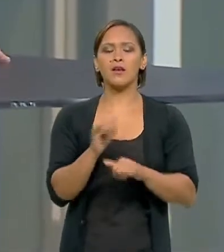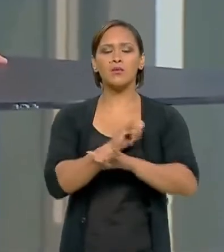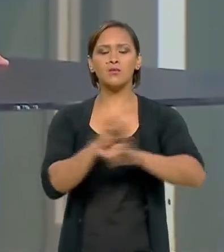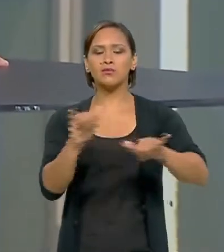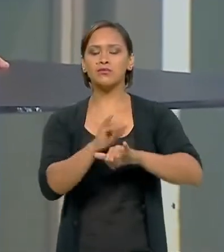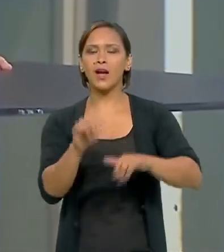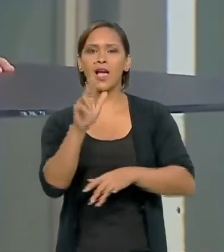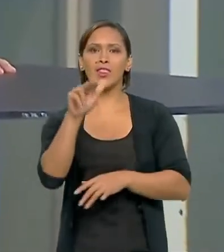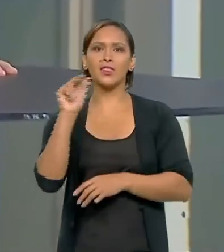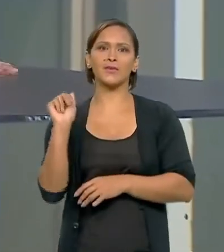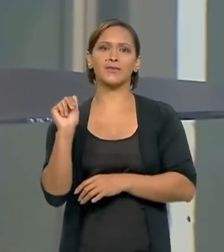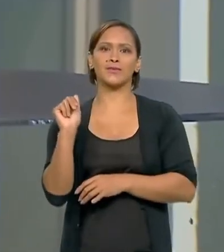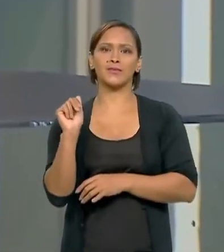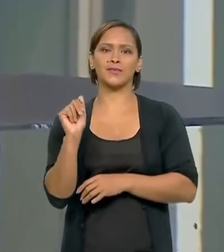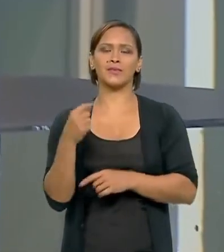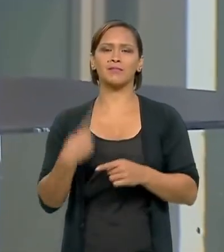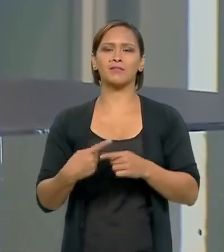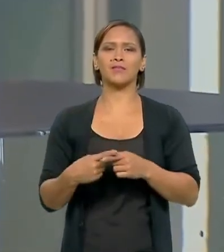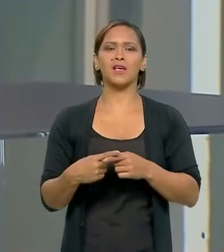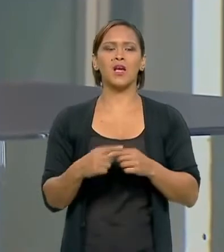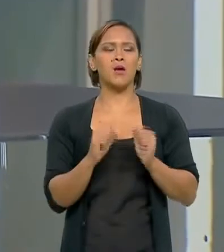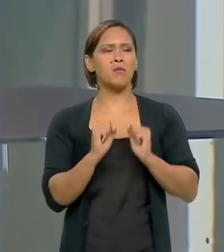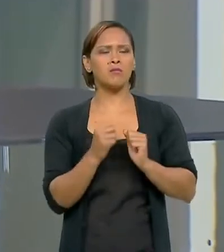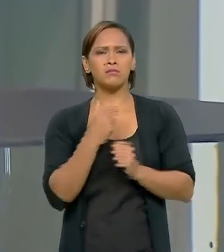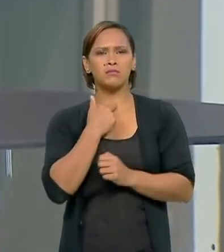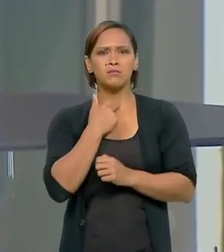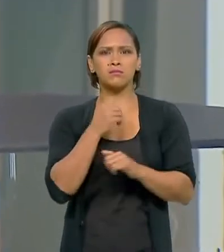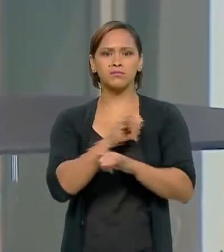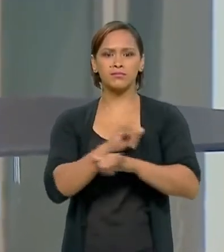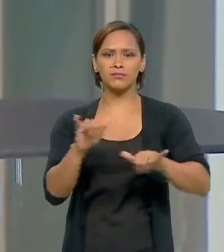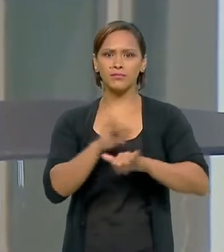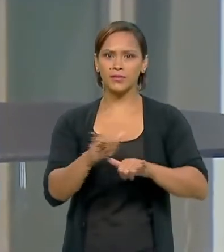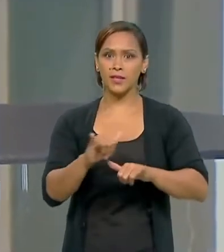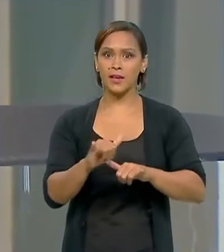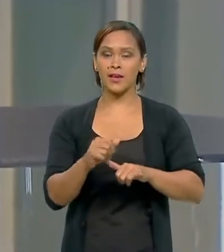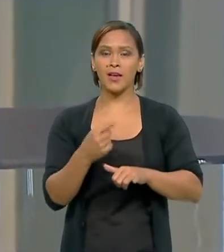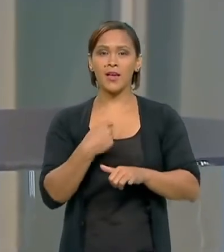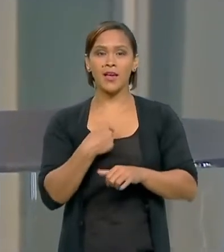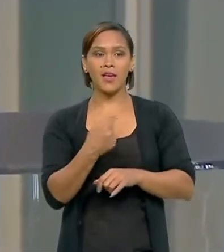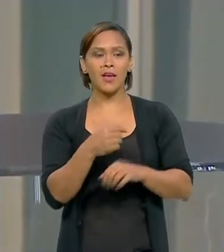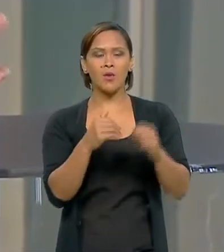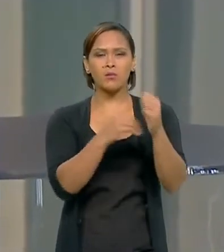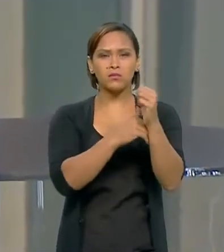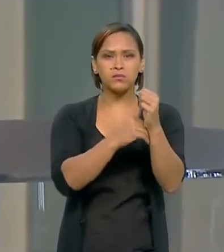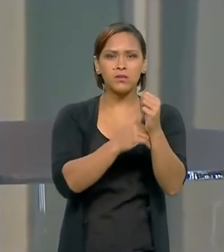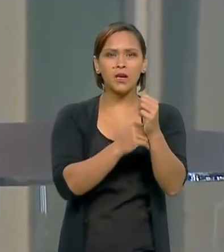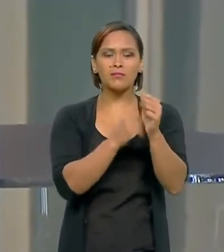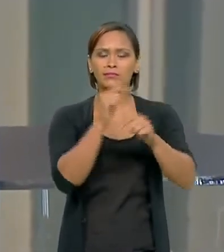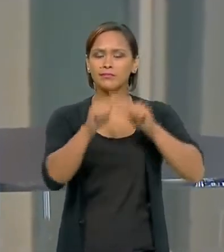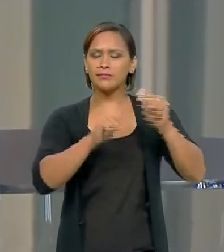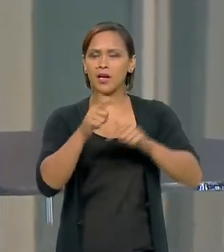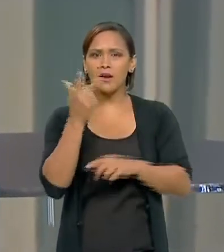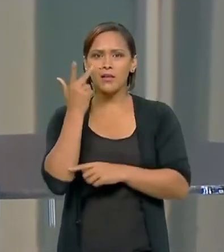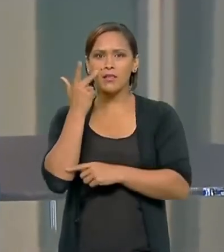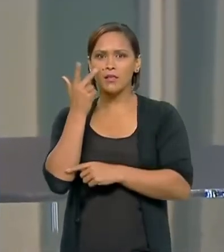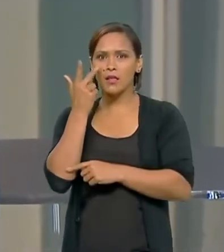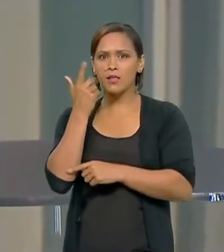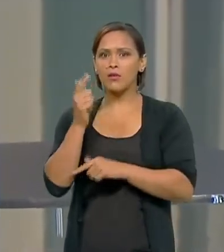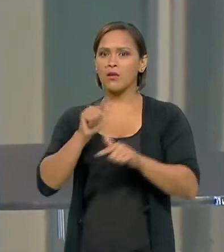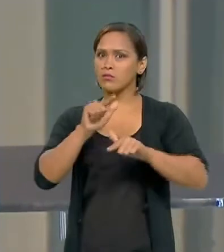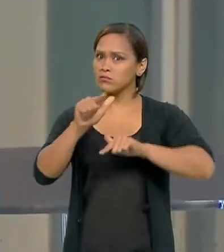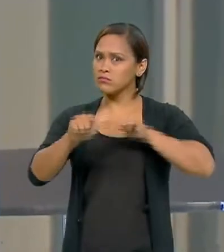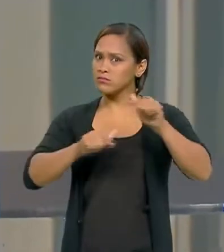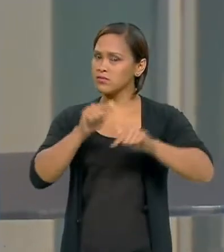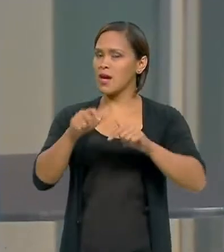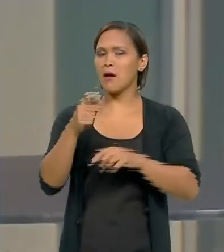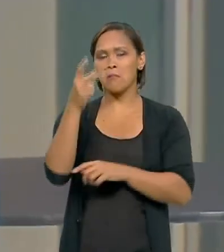nunca eu não posso divulgar o trabalho da ABIN é uma é uma consequência natural de serviços